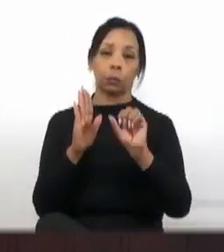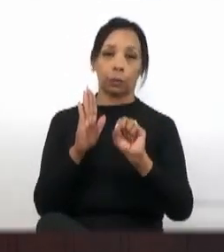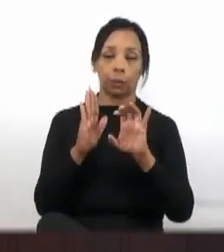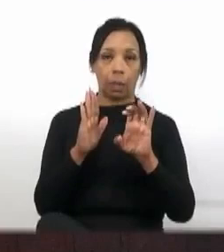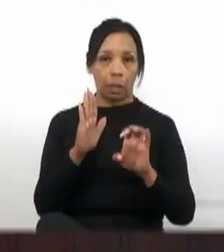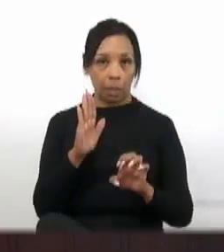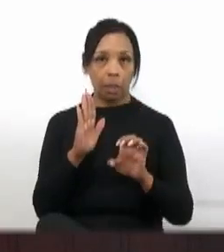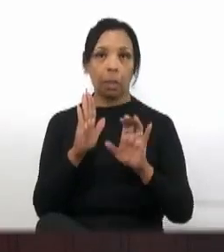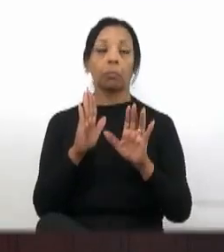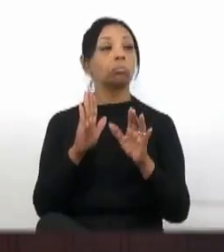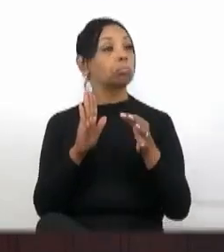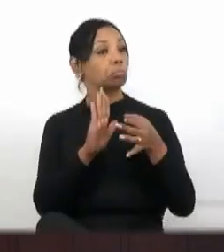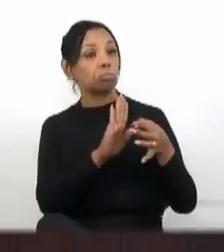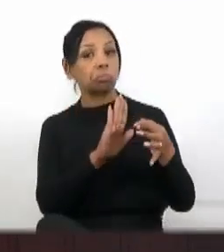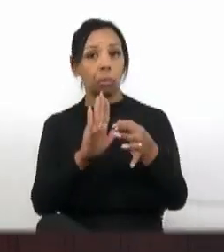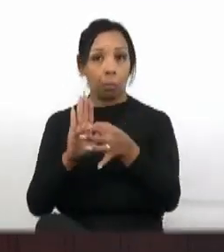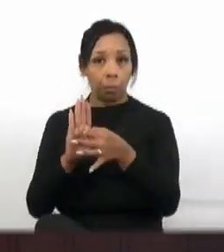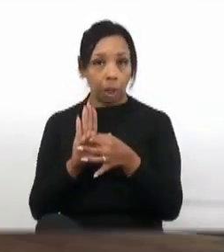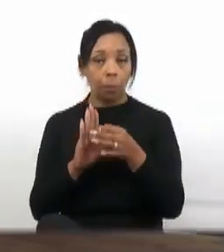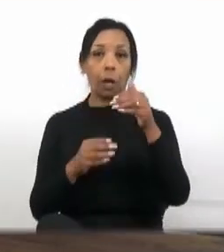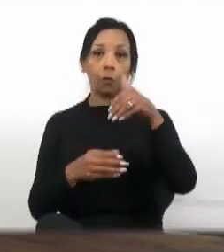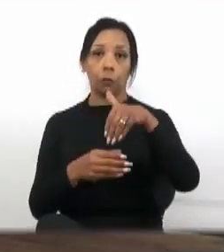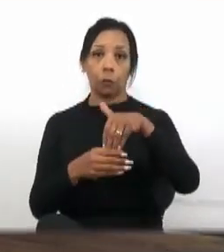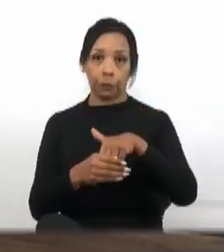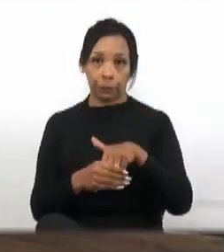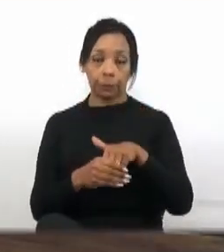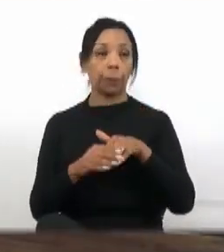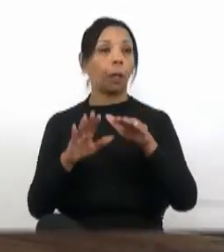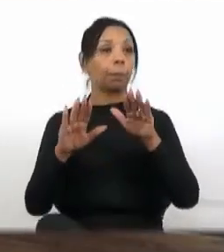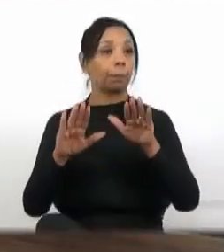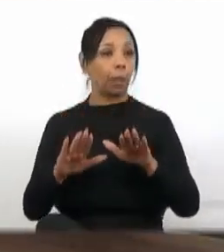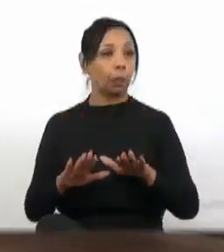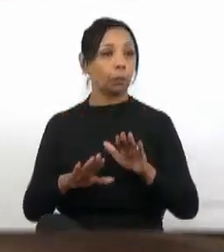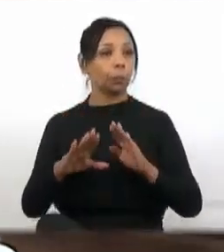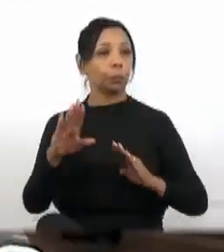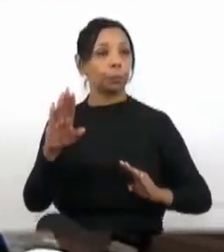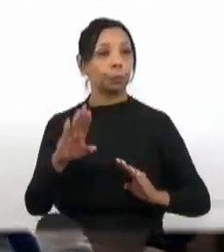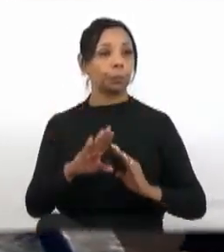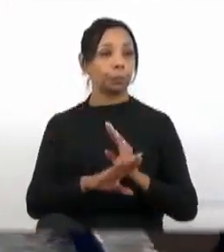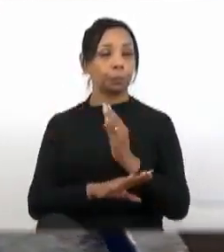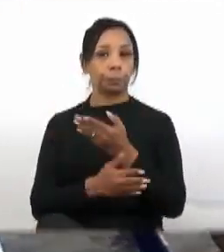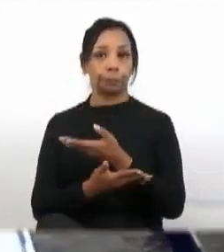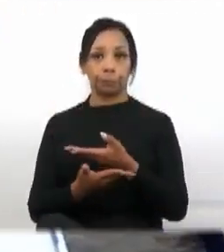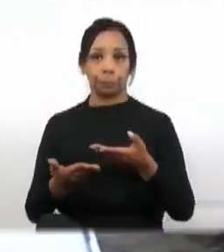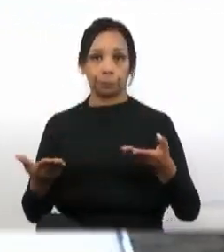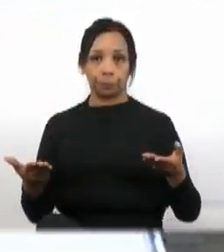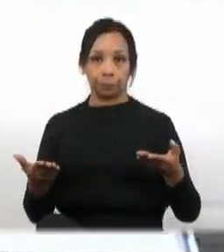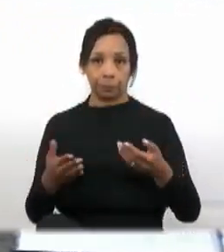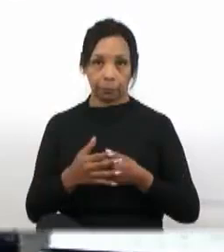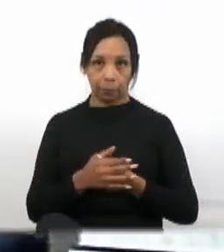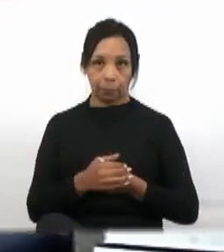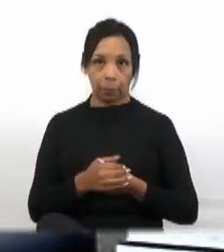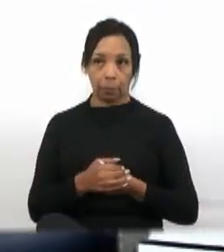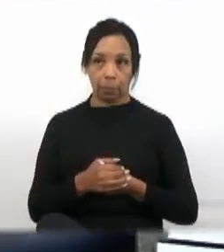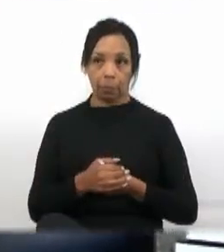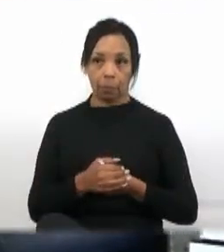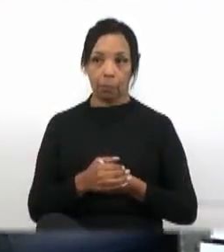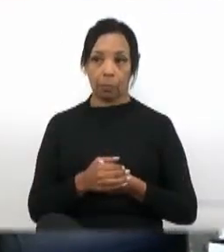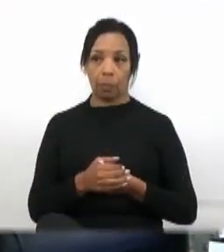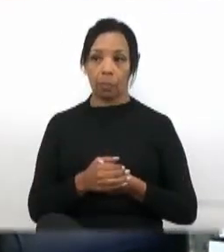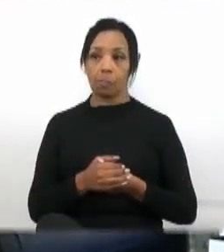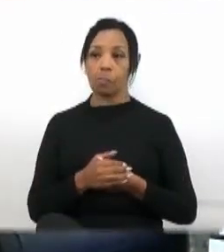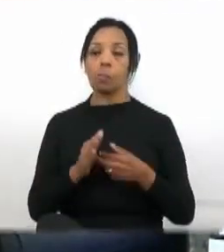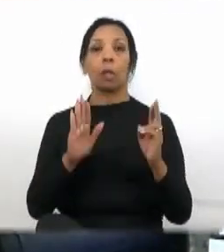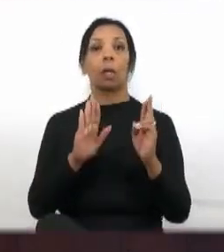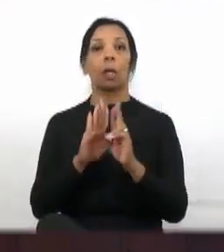Ninguém querendo fazer o da palavra, eu coloco em votação. Os favoráveis permaneçam como estão. Está aprovado. Apreciação de requerimentos de